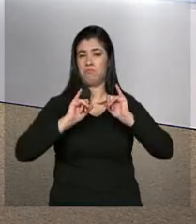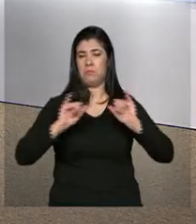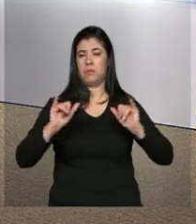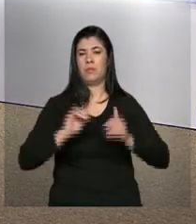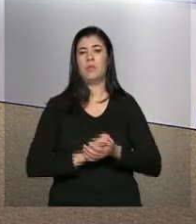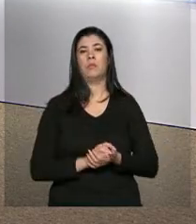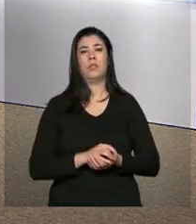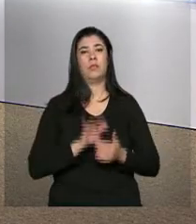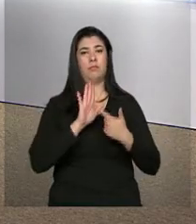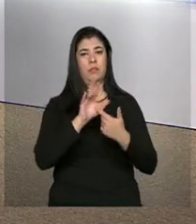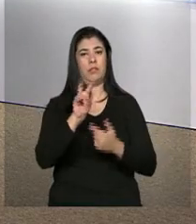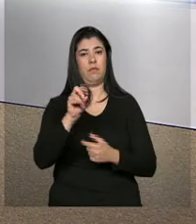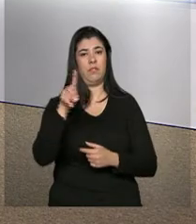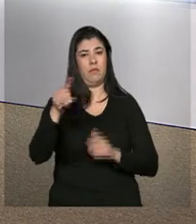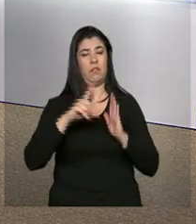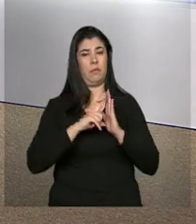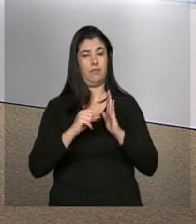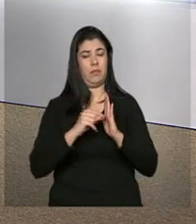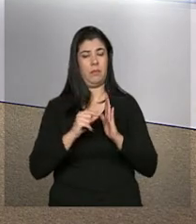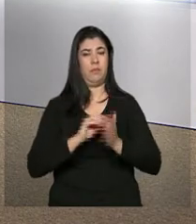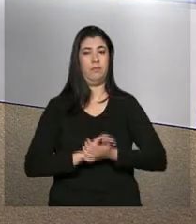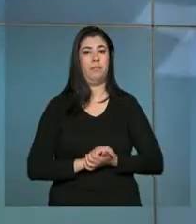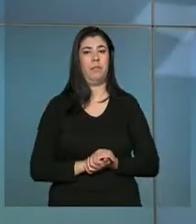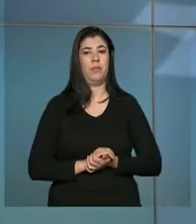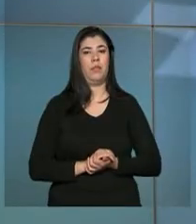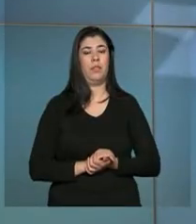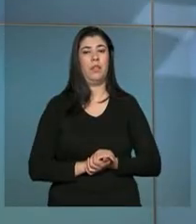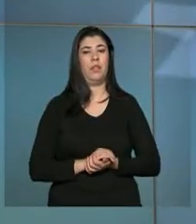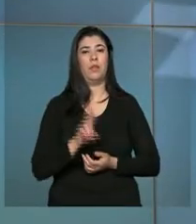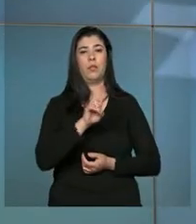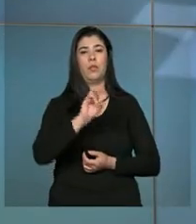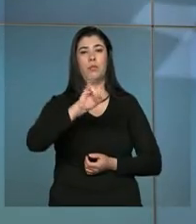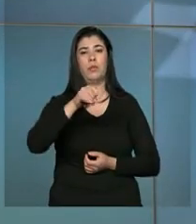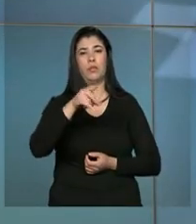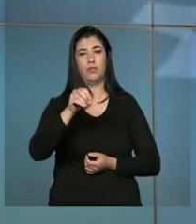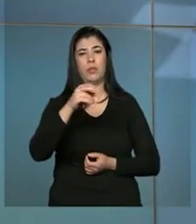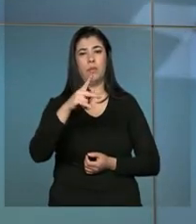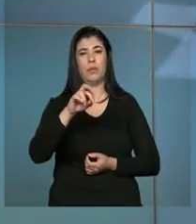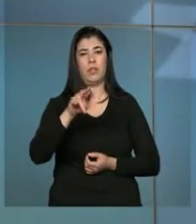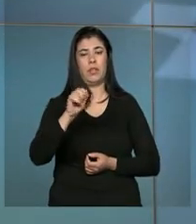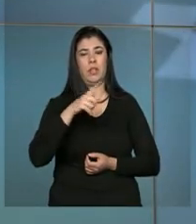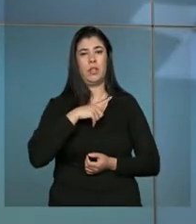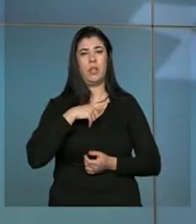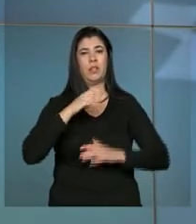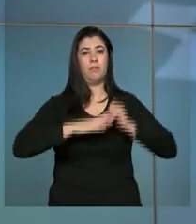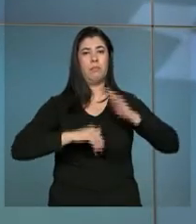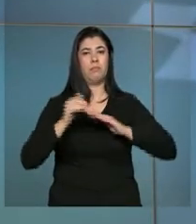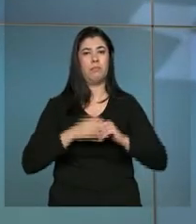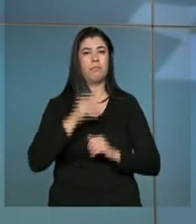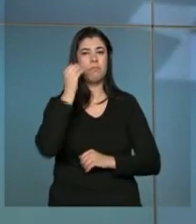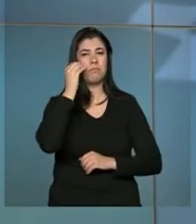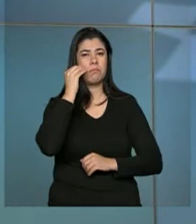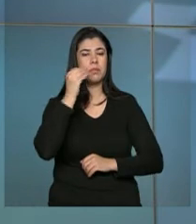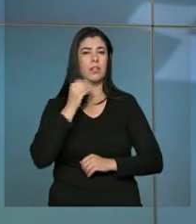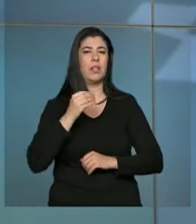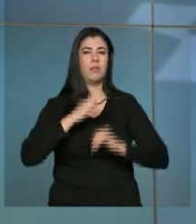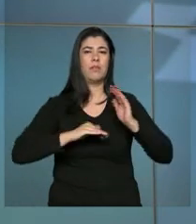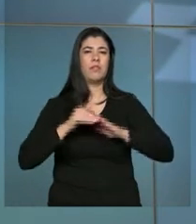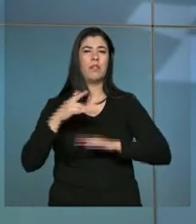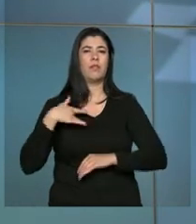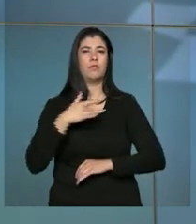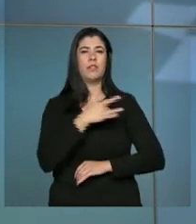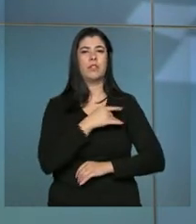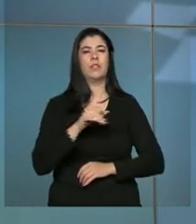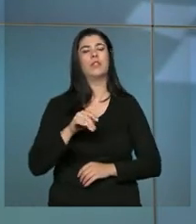informações ao vivo do Palácio do Planalto. E o João Pereira, um agente comunitário de saúde de Planaltina, cidade a cerca de